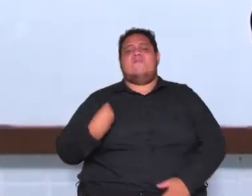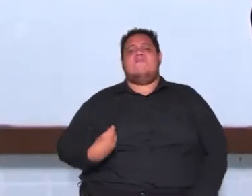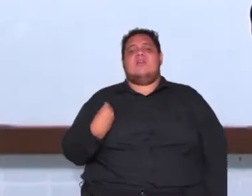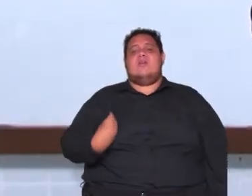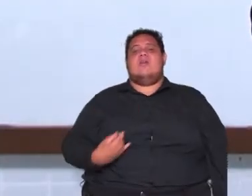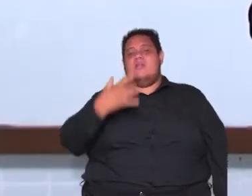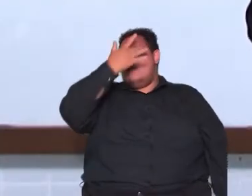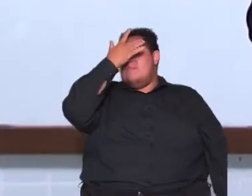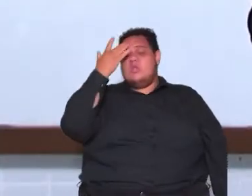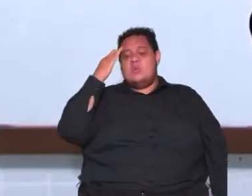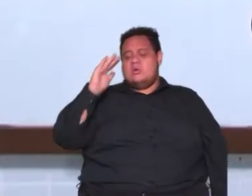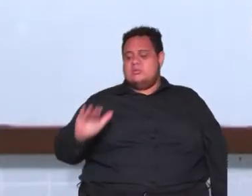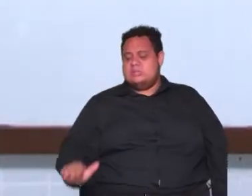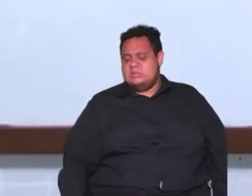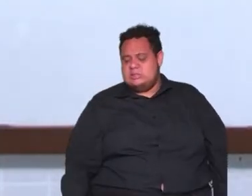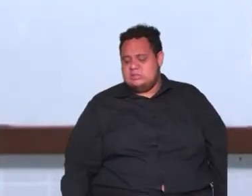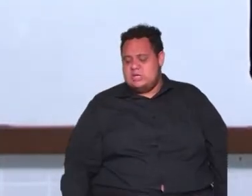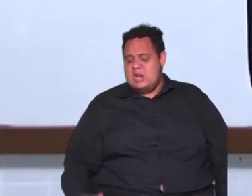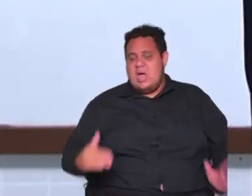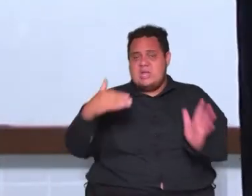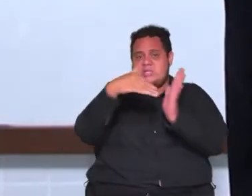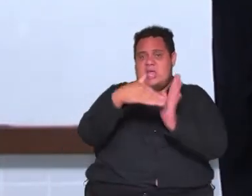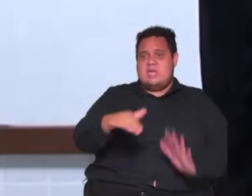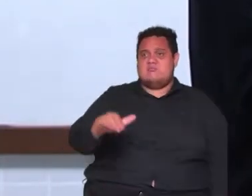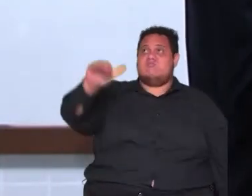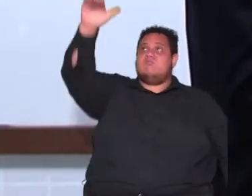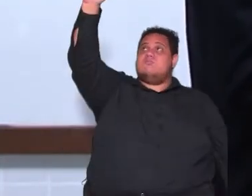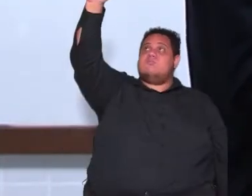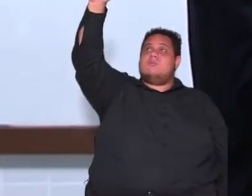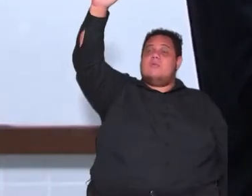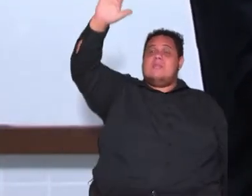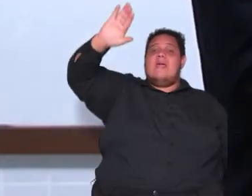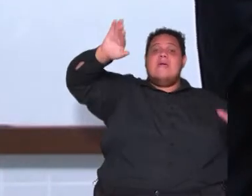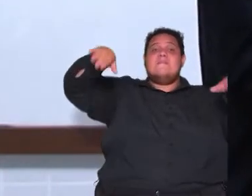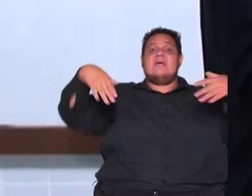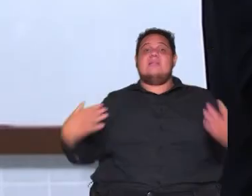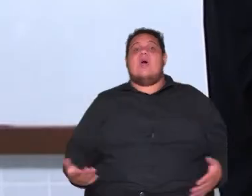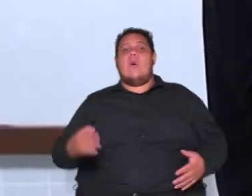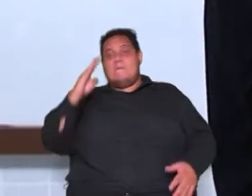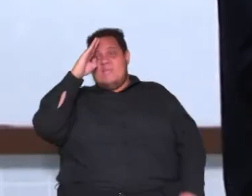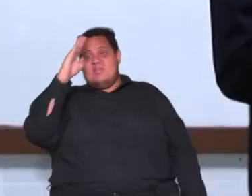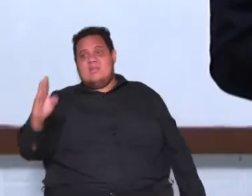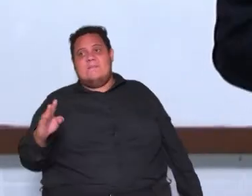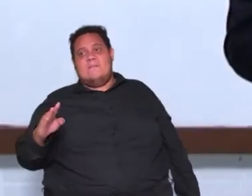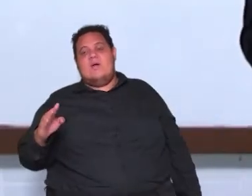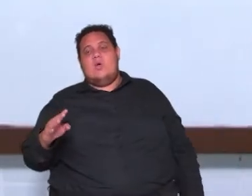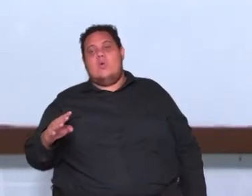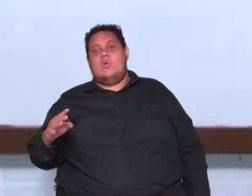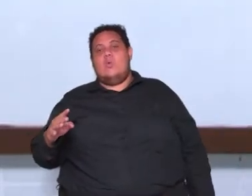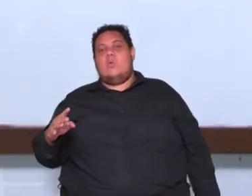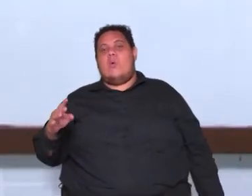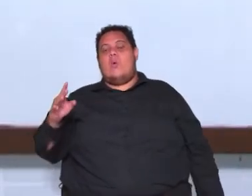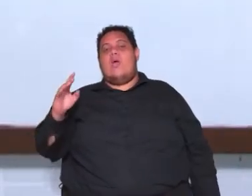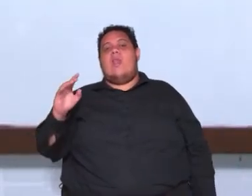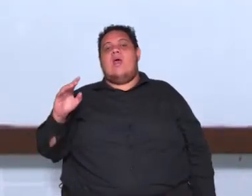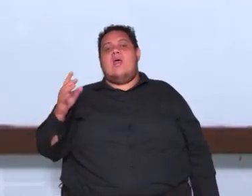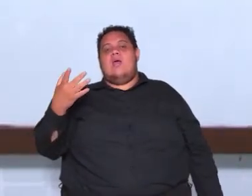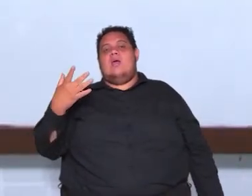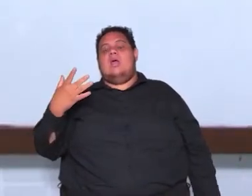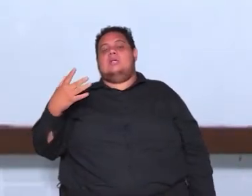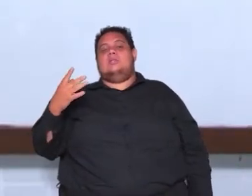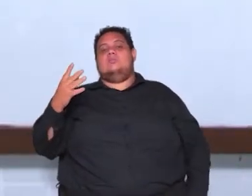as leis desde o pequeno ao maior tá é principal obra o espírito das leis